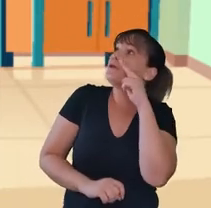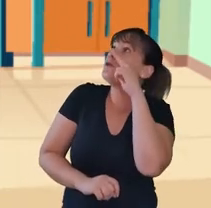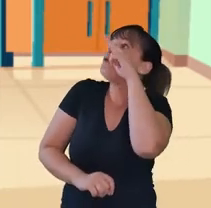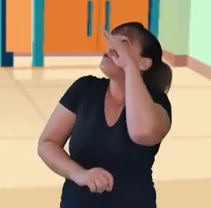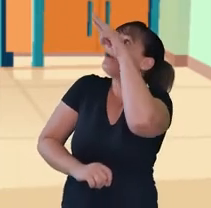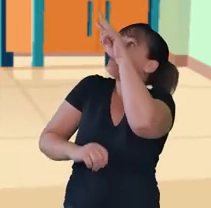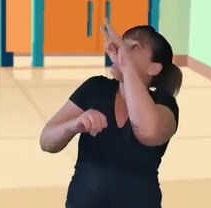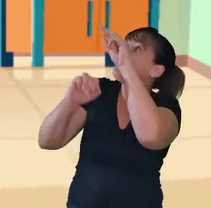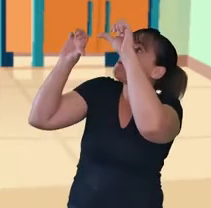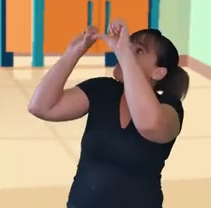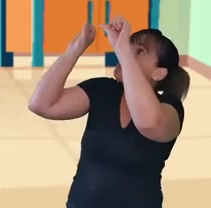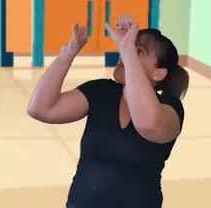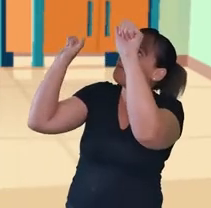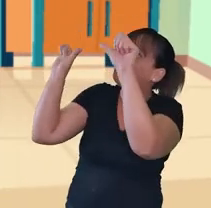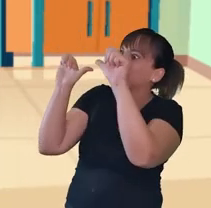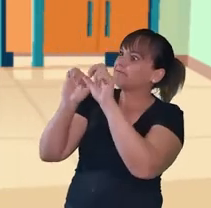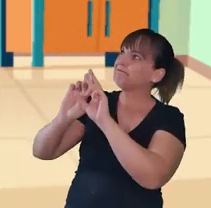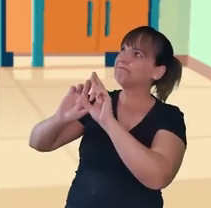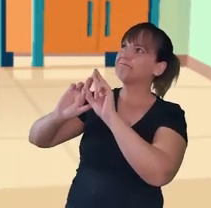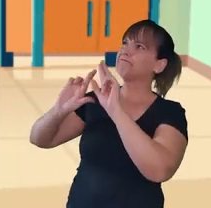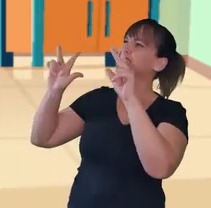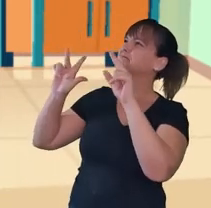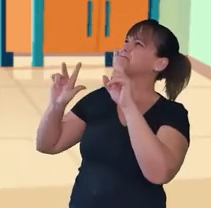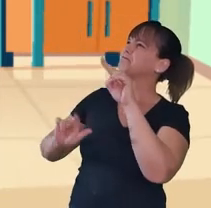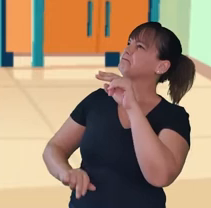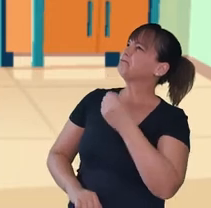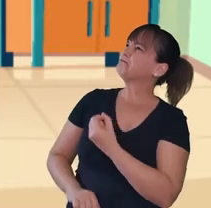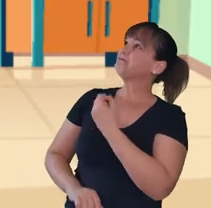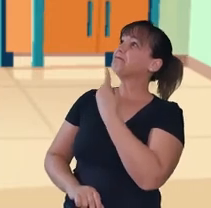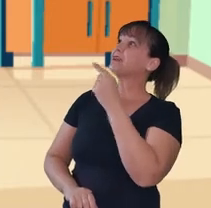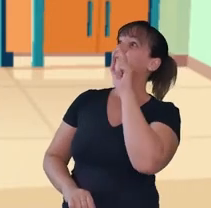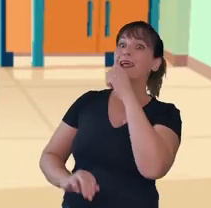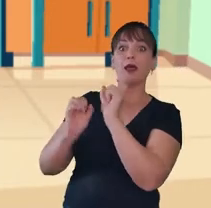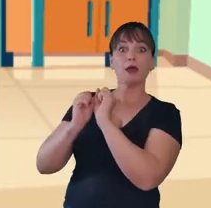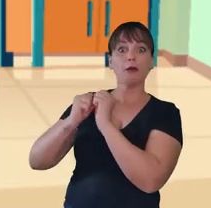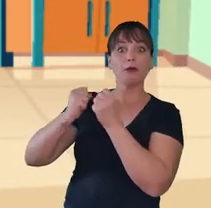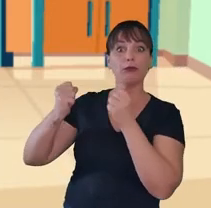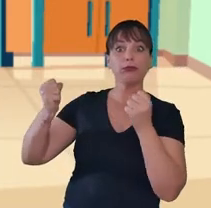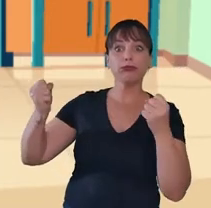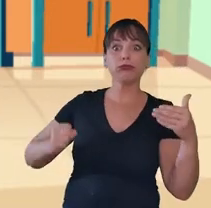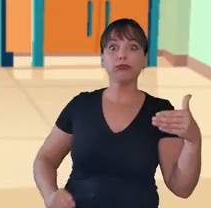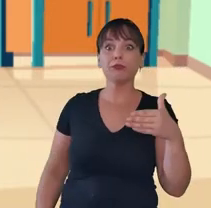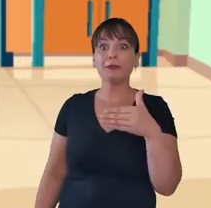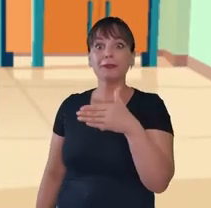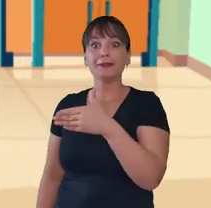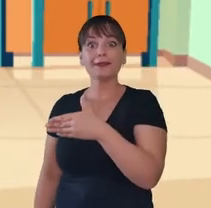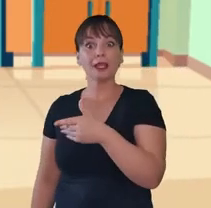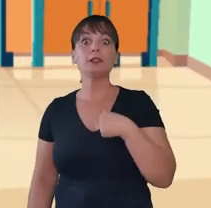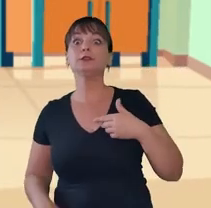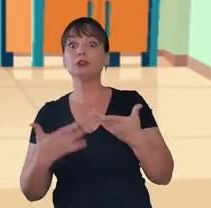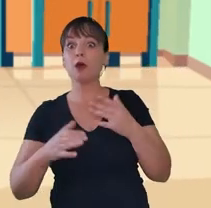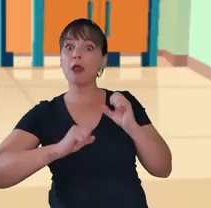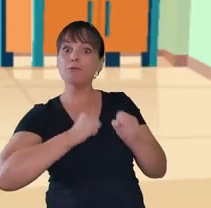um formato muito diferente de tudo que já tinha visto. Era um peixe grande. E, então,